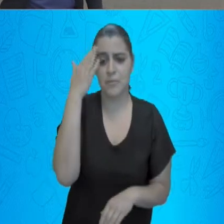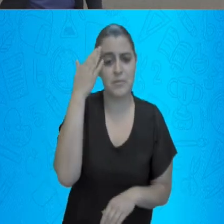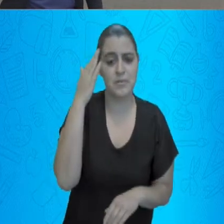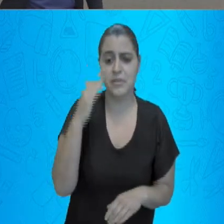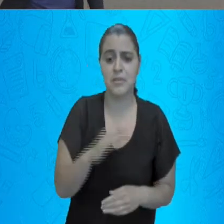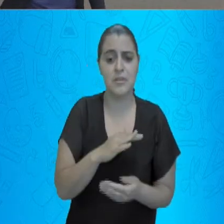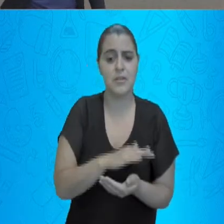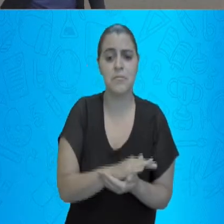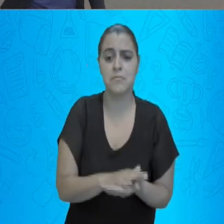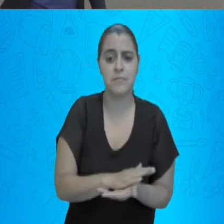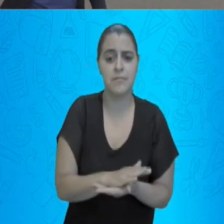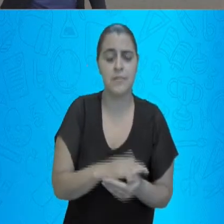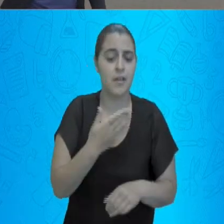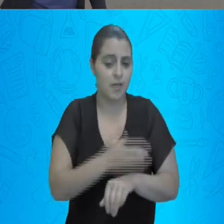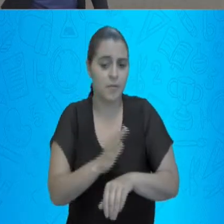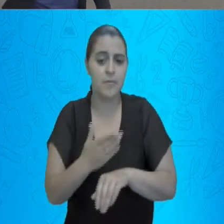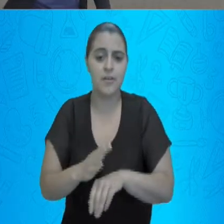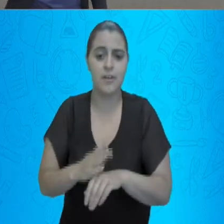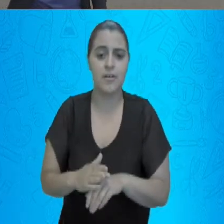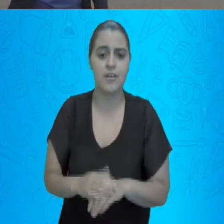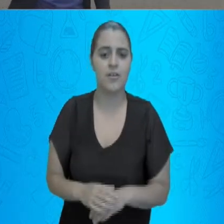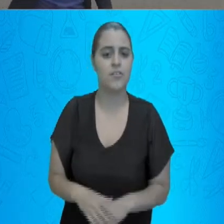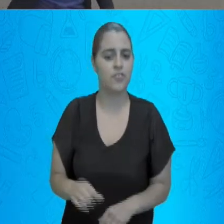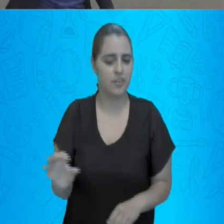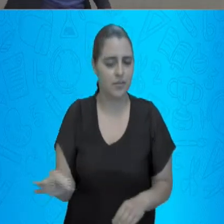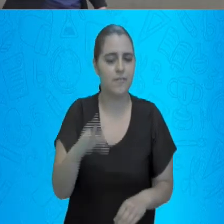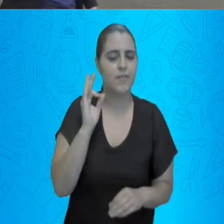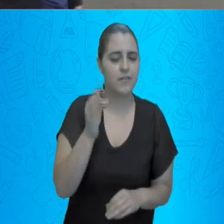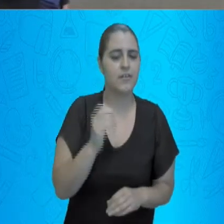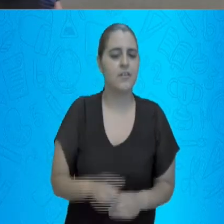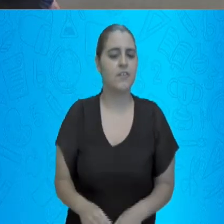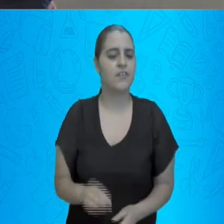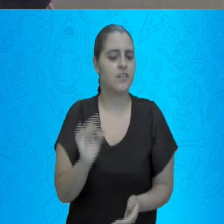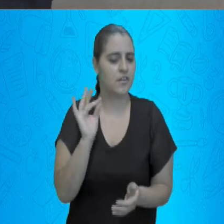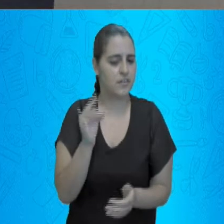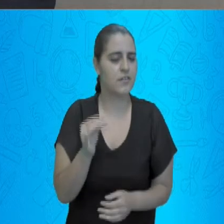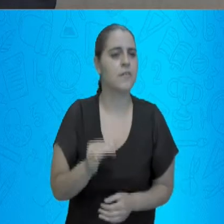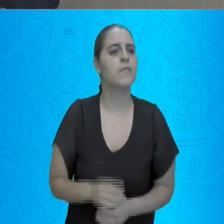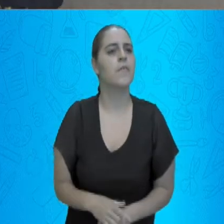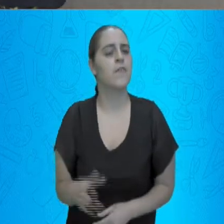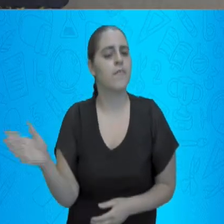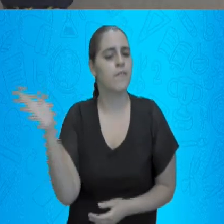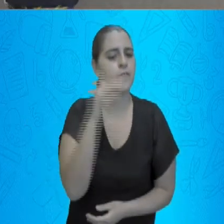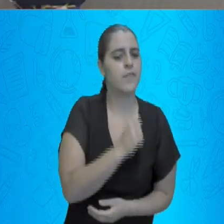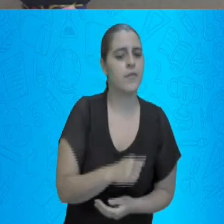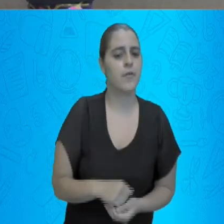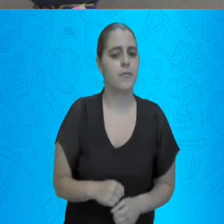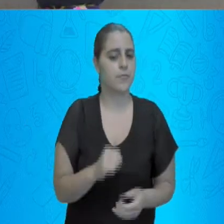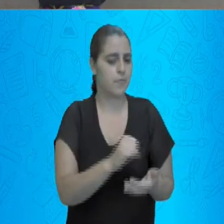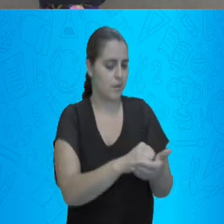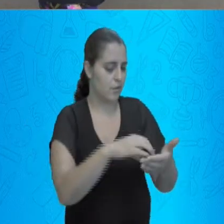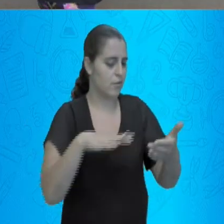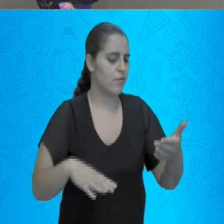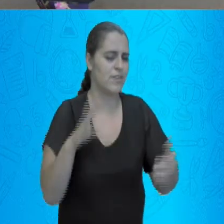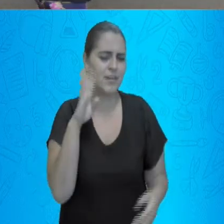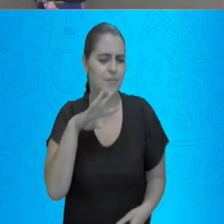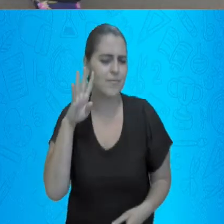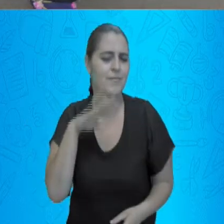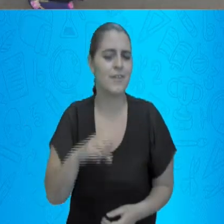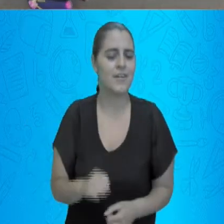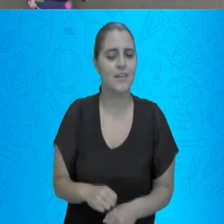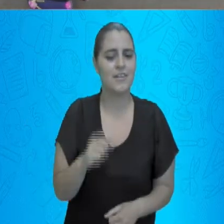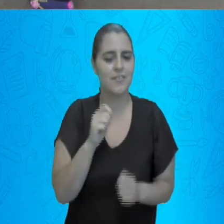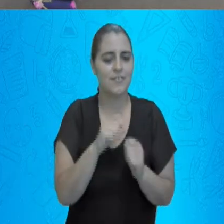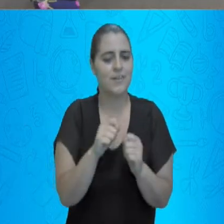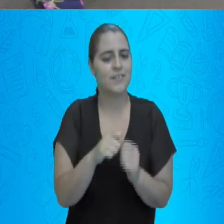o que aprendemos. E a prática vai levar à perfeição. Então, vem comigo que nós temos uma atividade muito bacana de resolver.